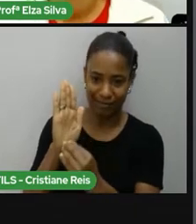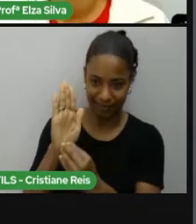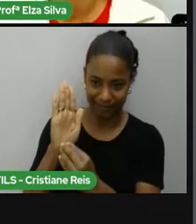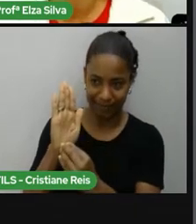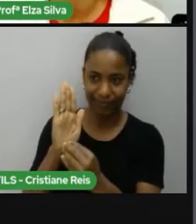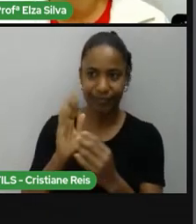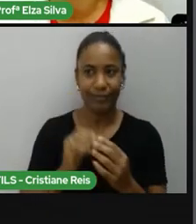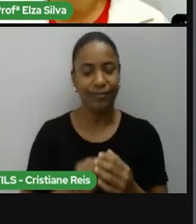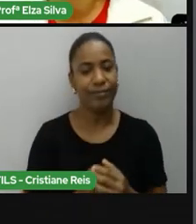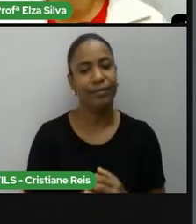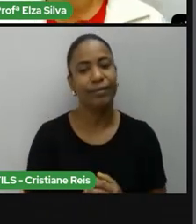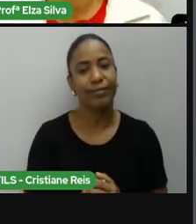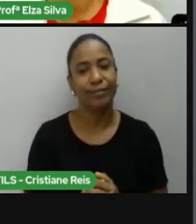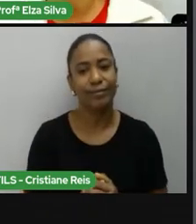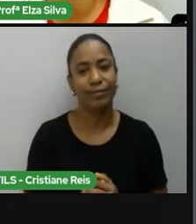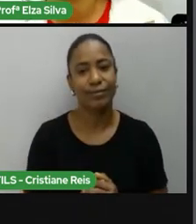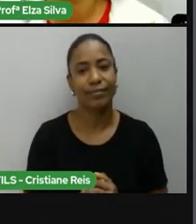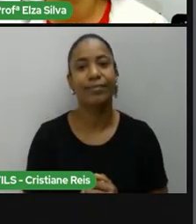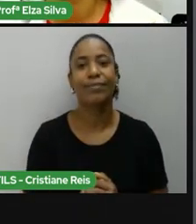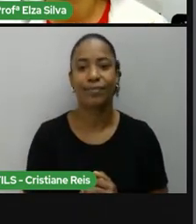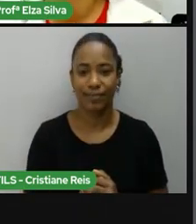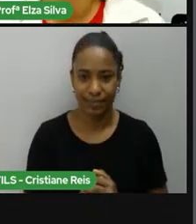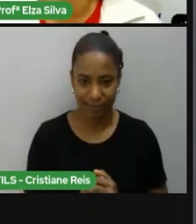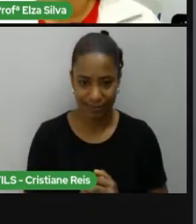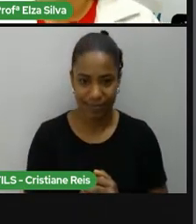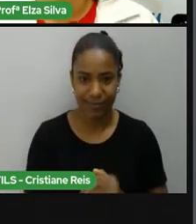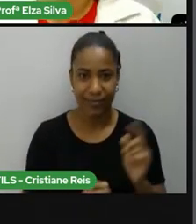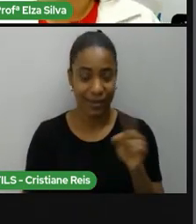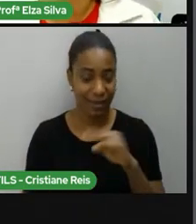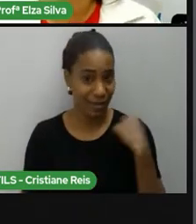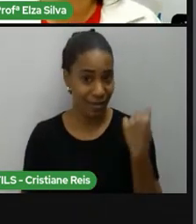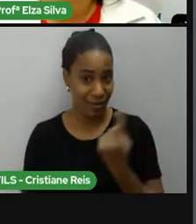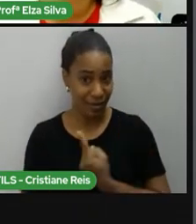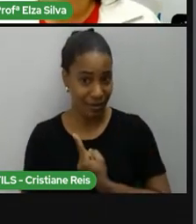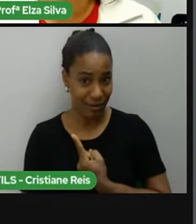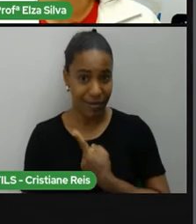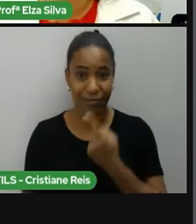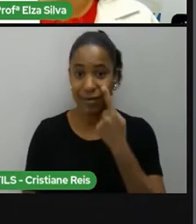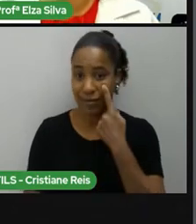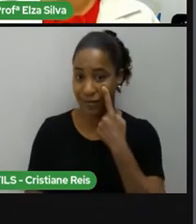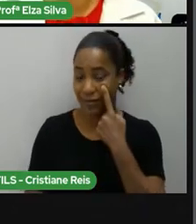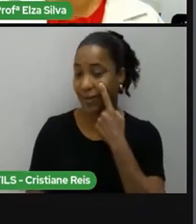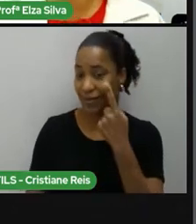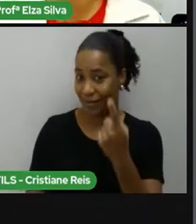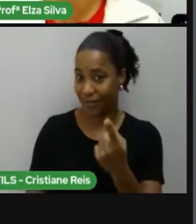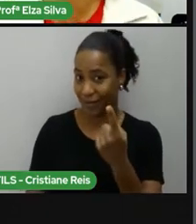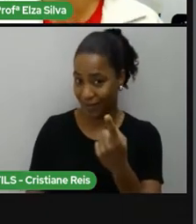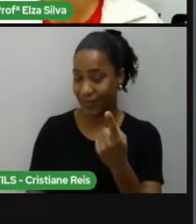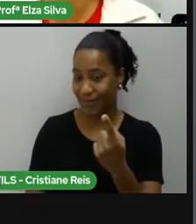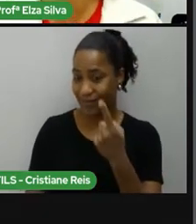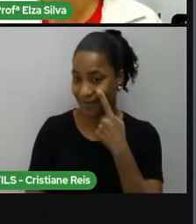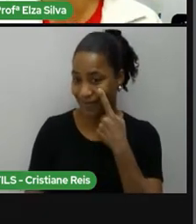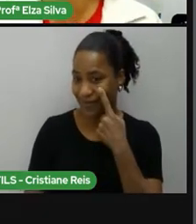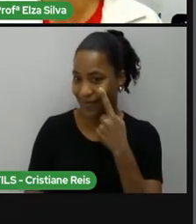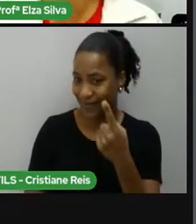Vamos agora contemplar estas imagens que estão exibidas na tela.